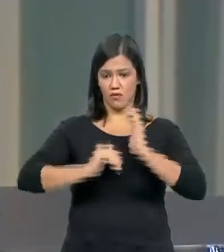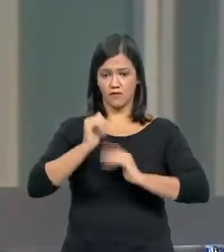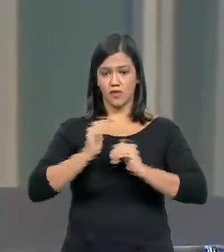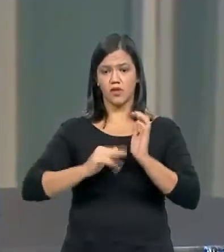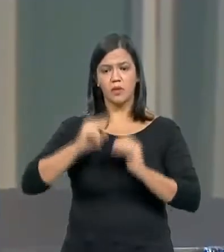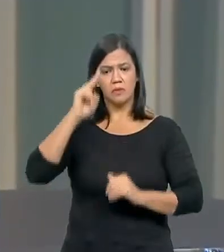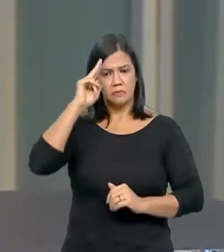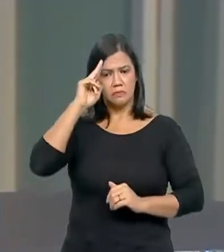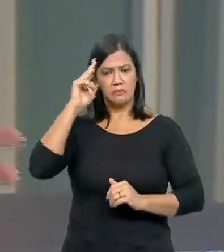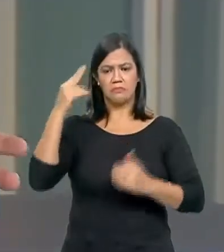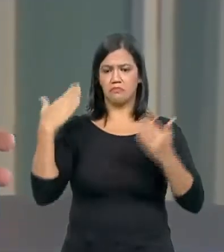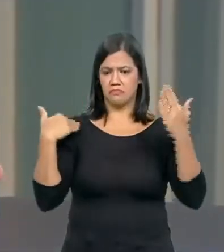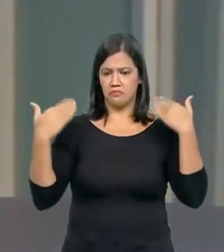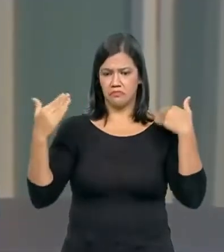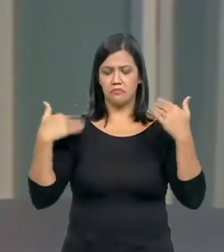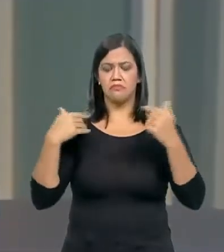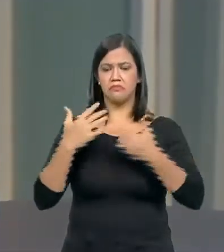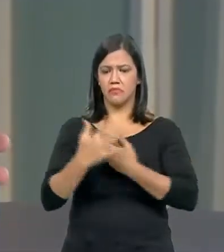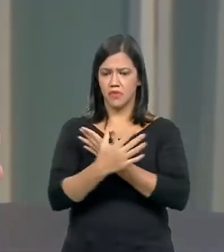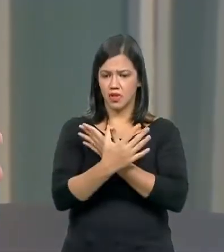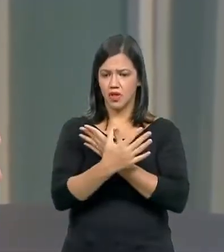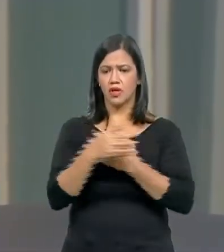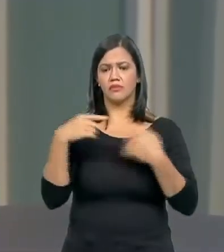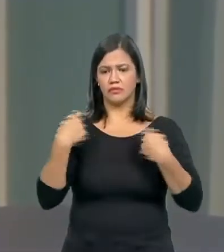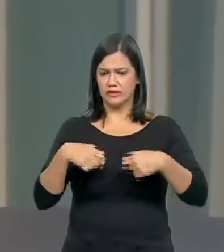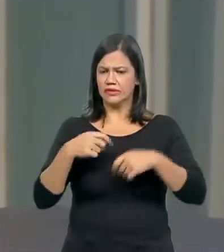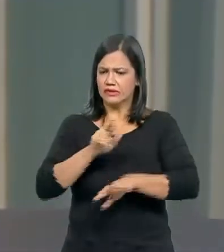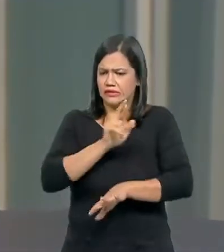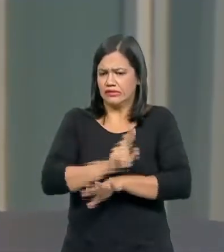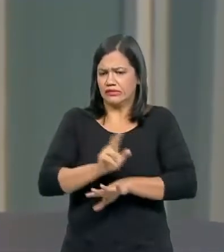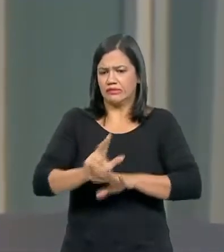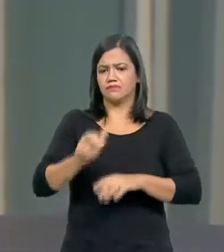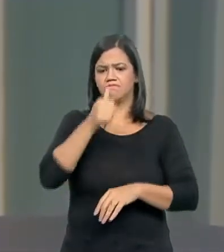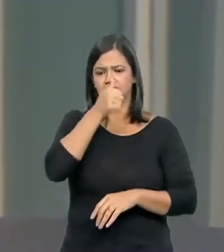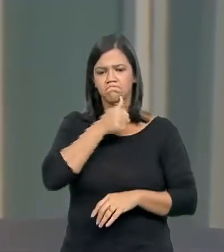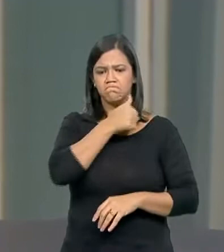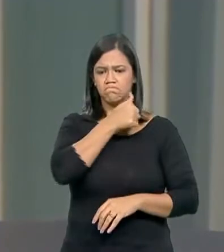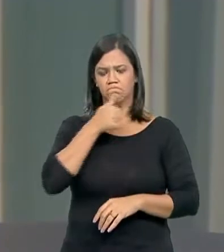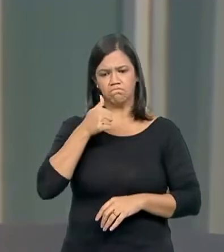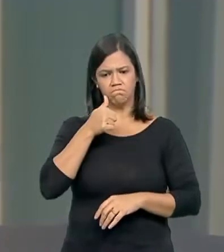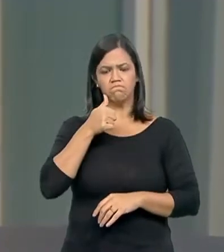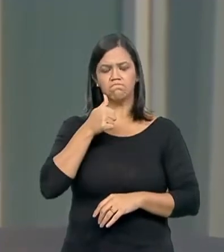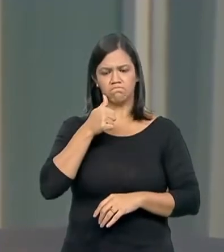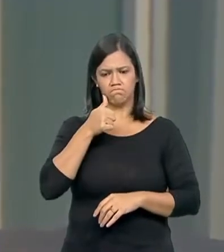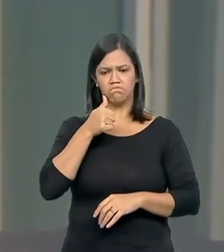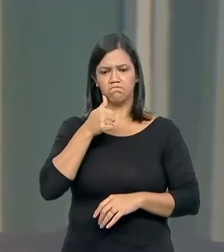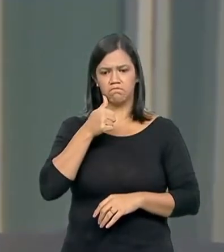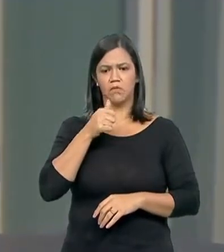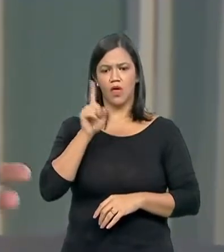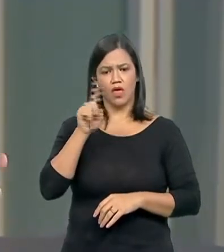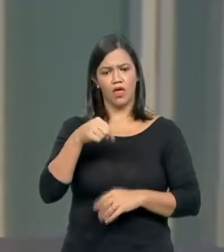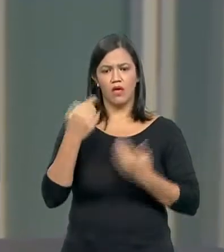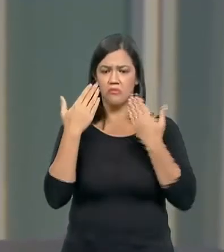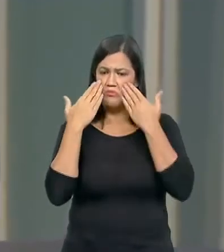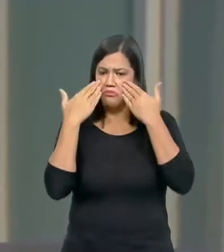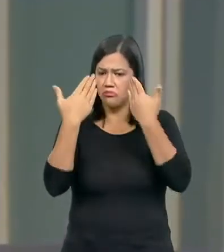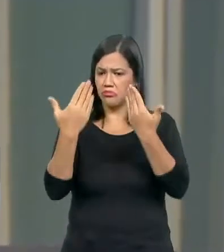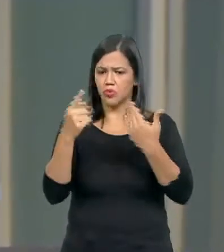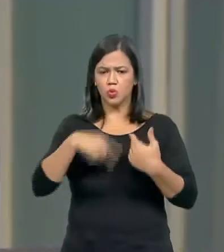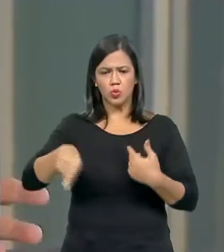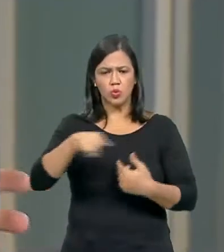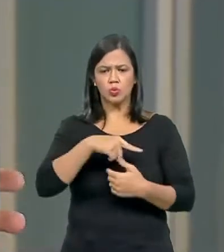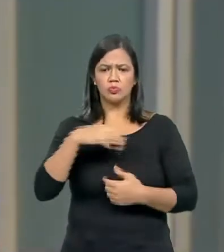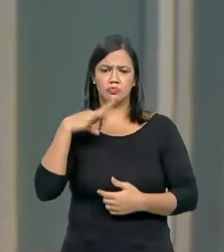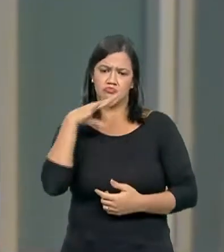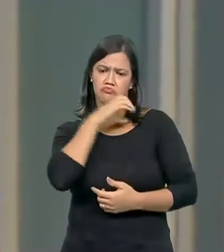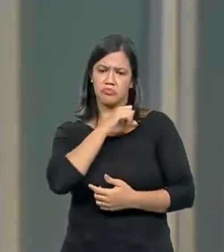exige uma série de sacrifícios que são públicos evidentes. Nós